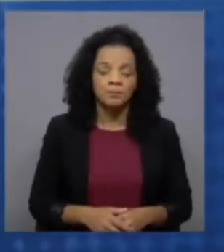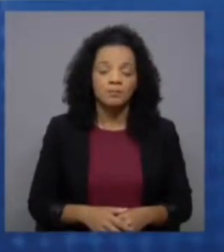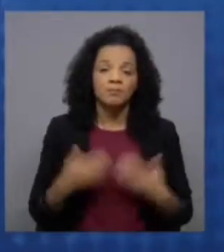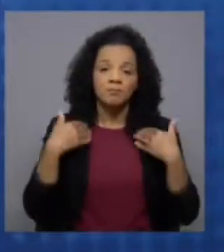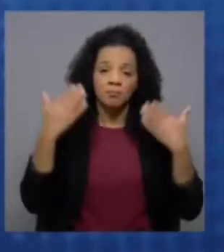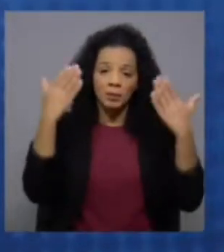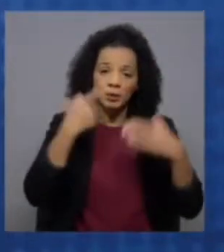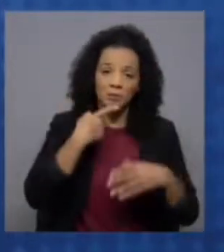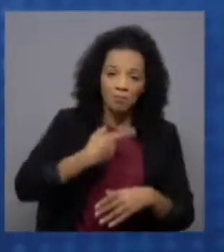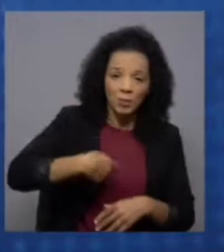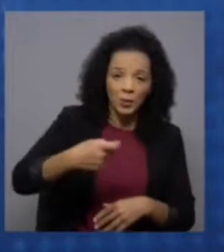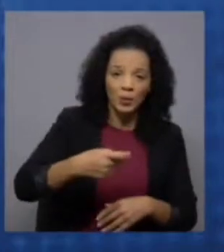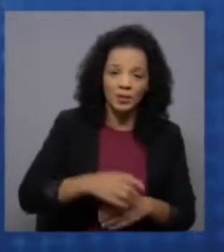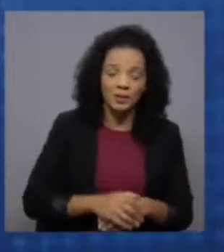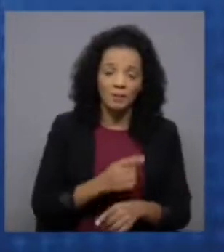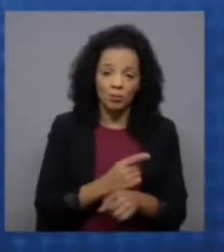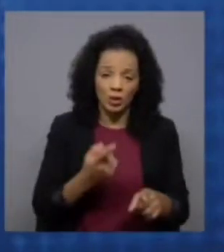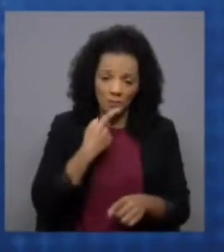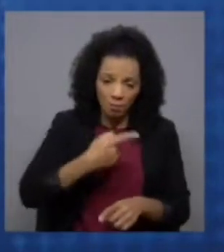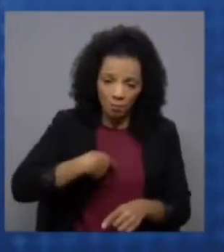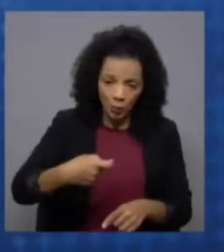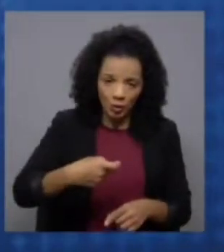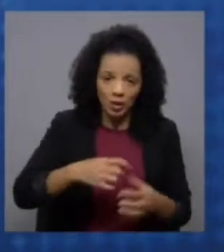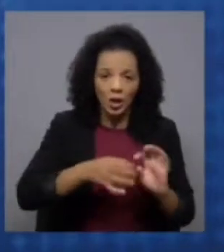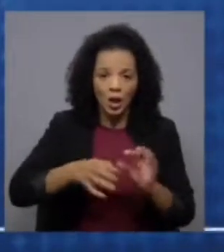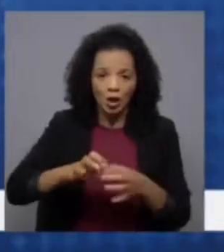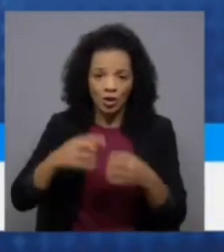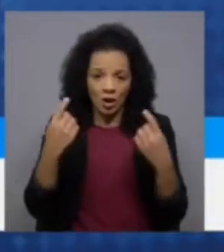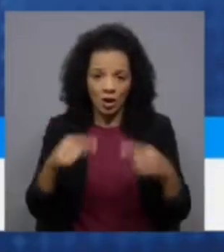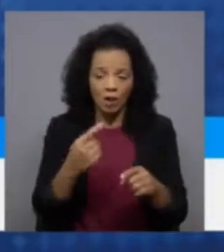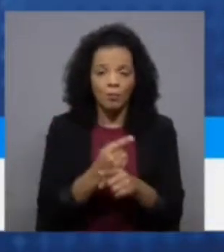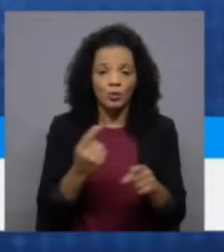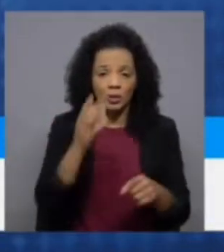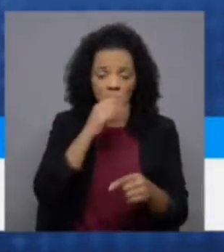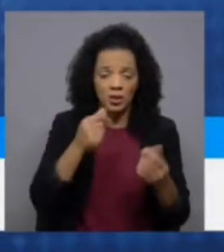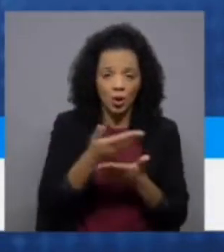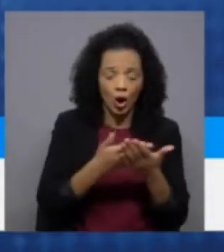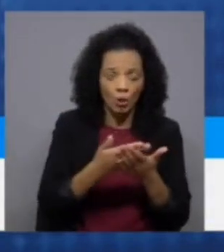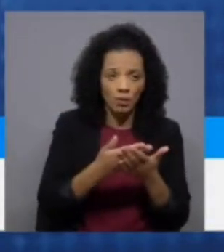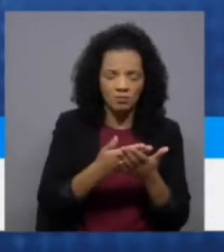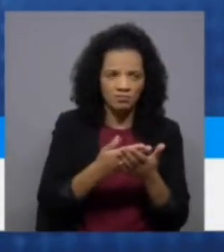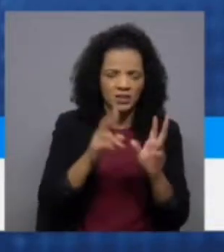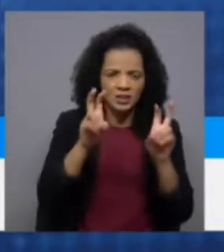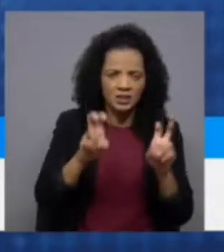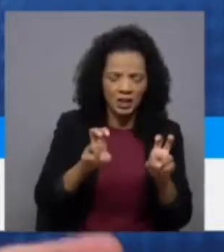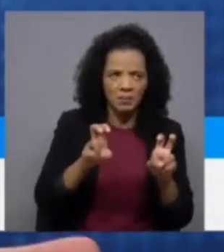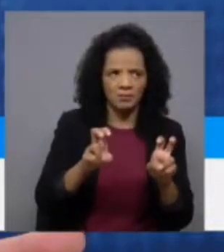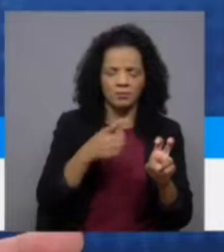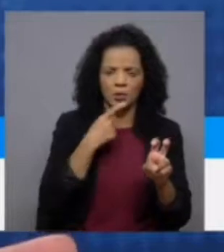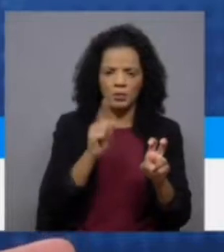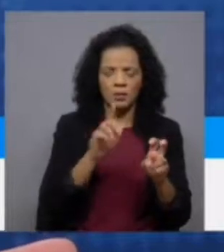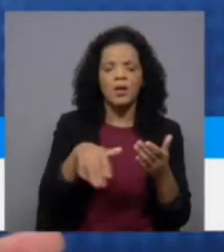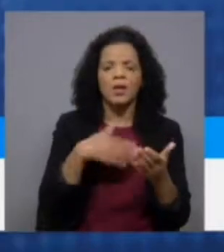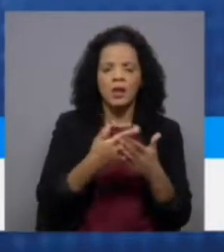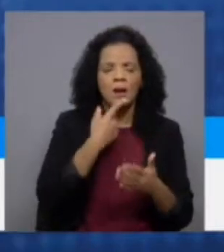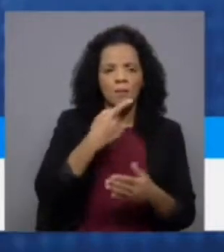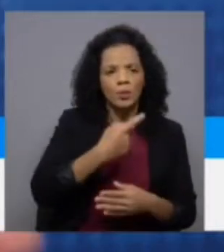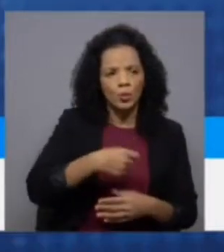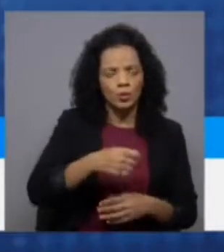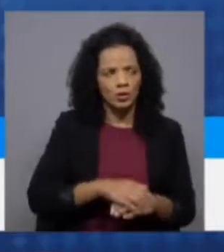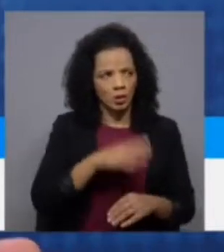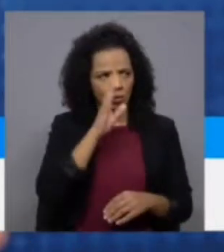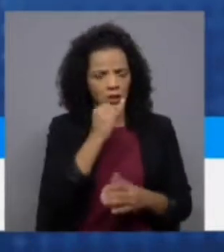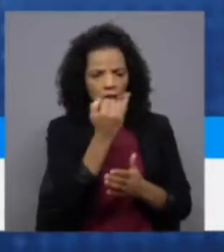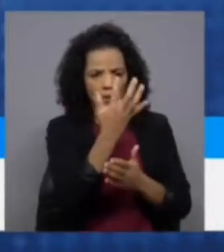parabéns pela pergunta. A pergunta faz todo o sentido porque quem não domina as questões da economia necessariamente faz essa pergunta. Ele corta impostos,